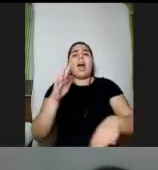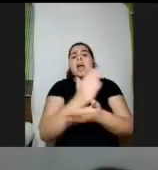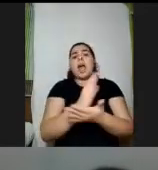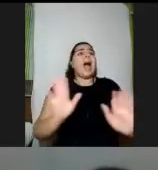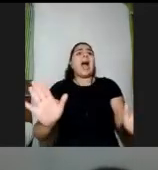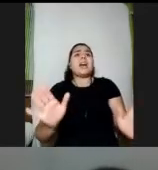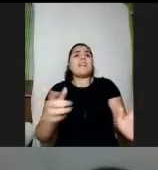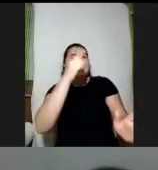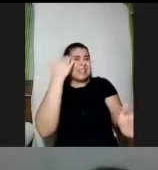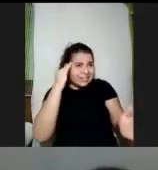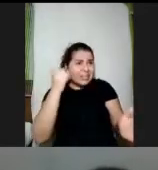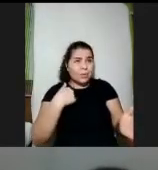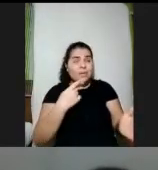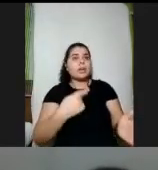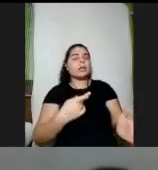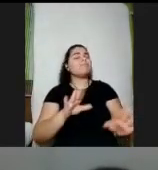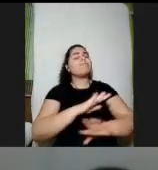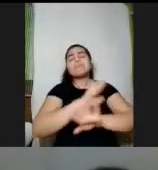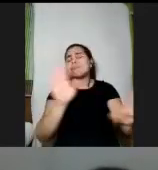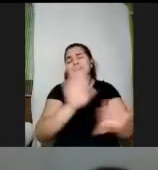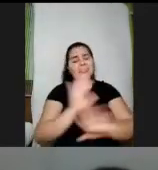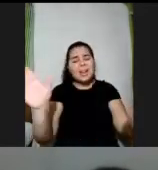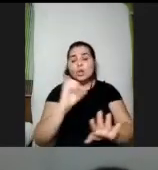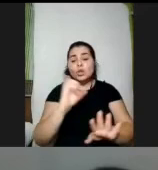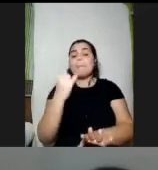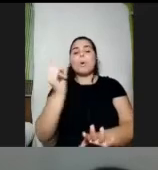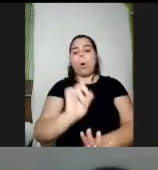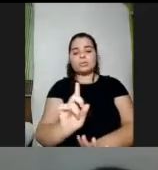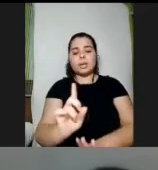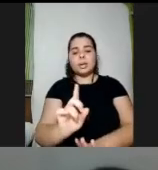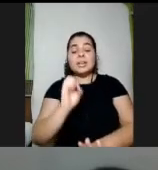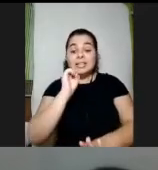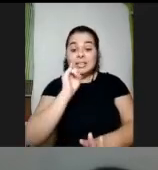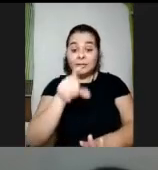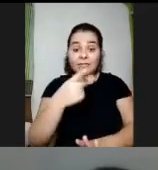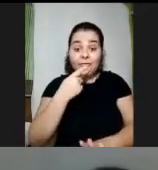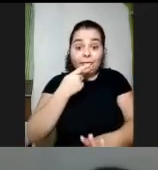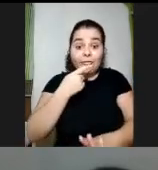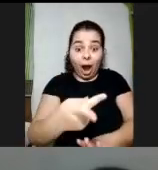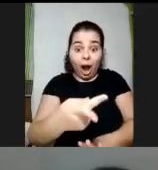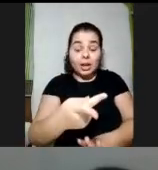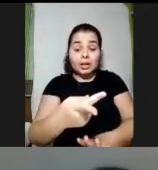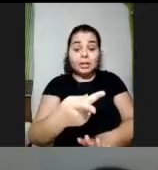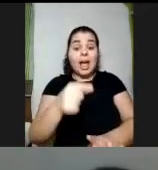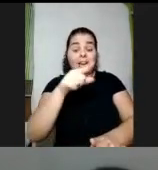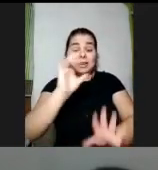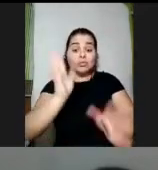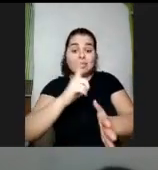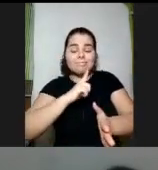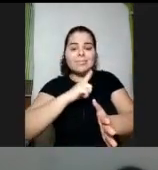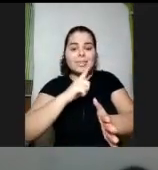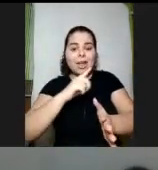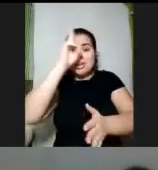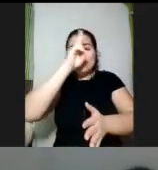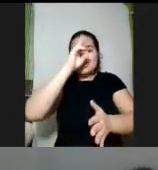mas você entendeu o eu quis dizer não importa se ela entendeu ou não na hora que você fala aquilo aquilo traz uma carga junto ela traz uma